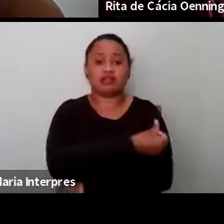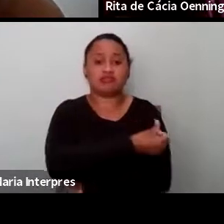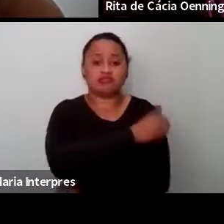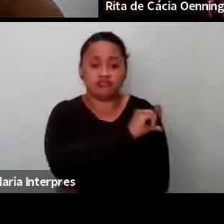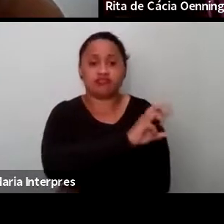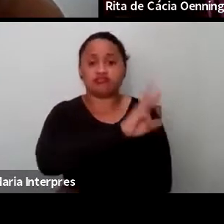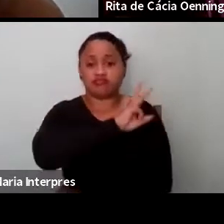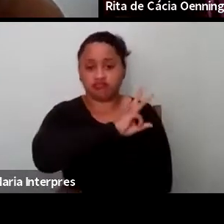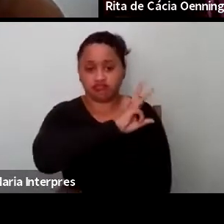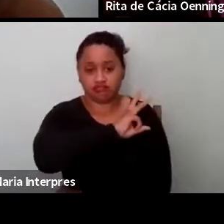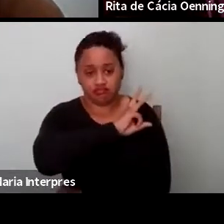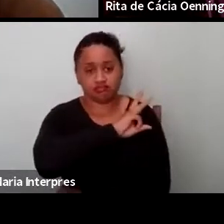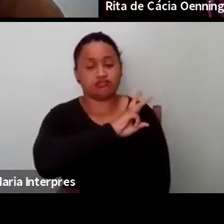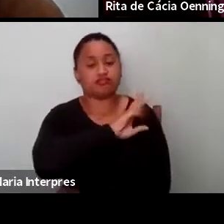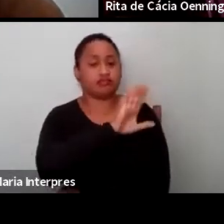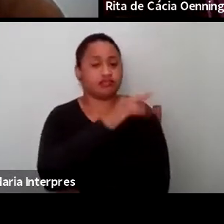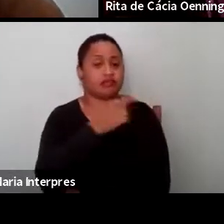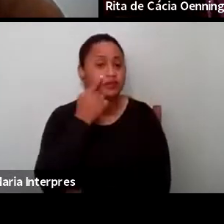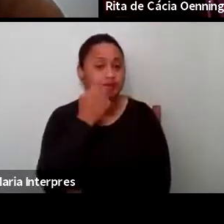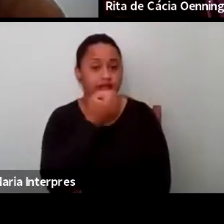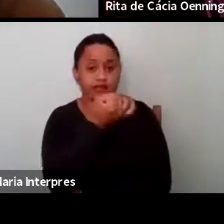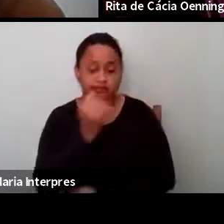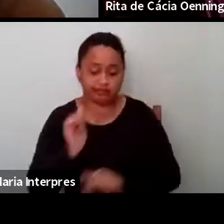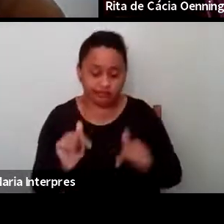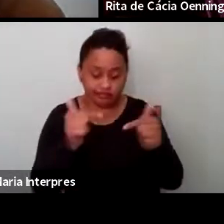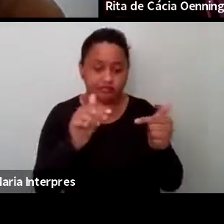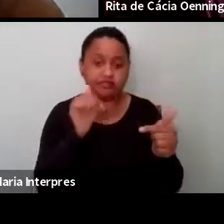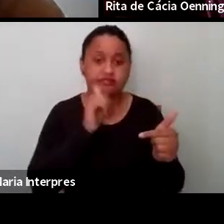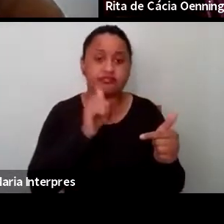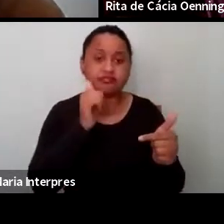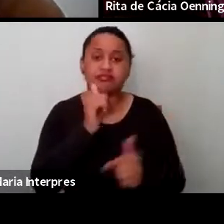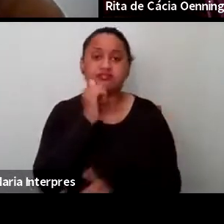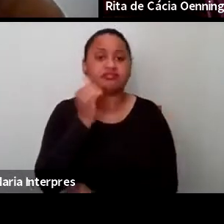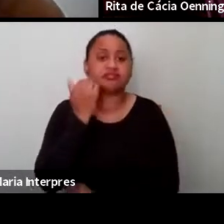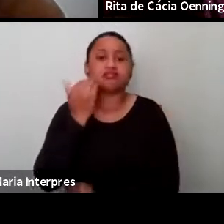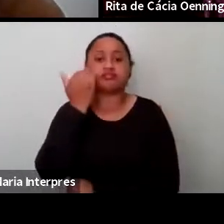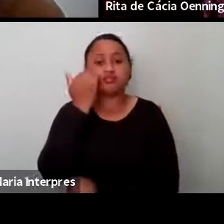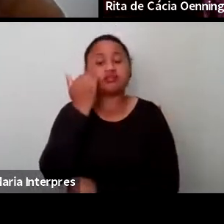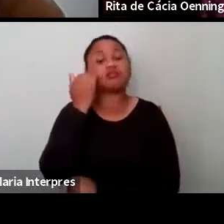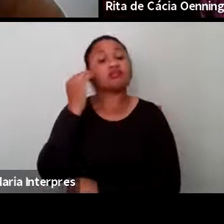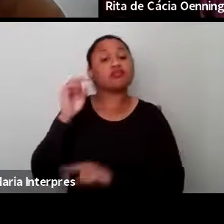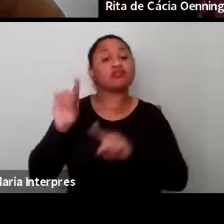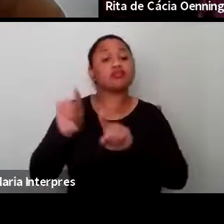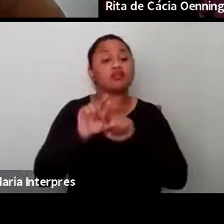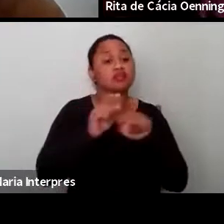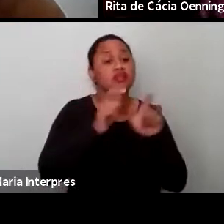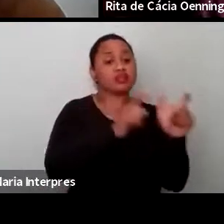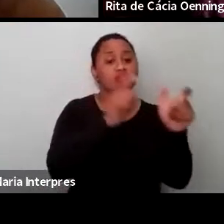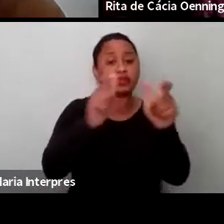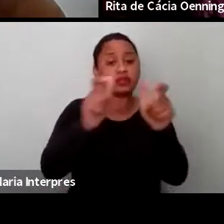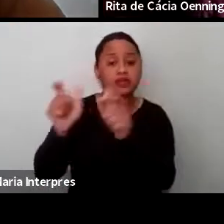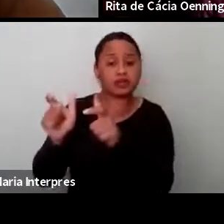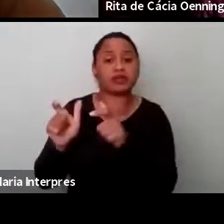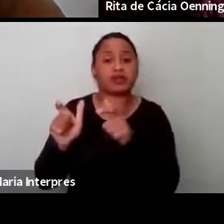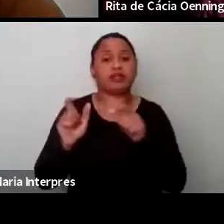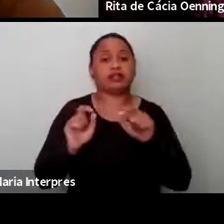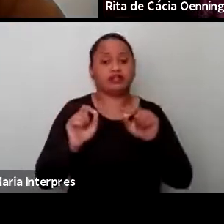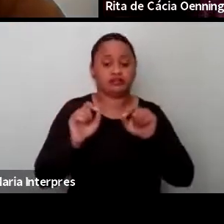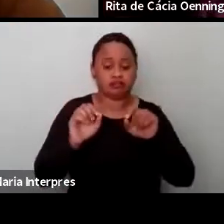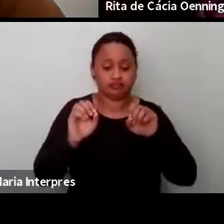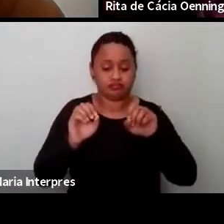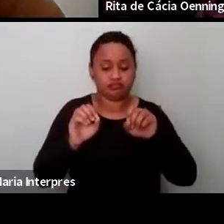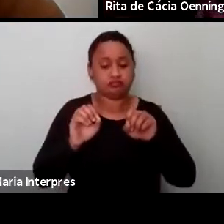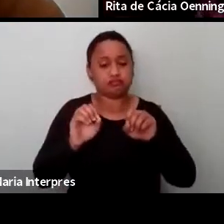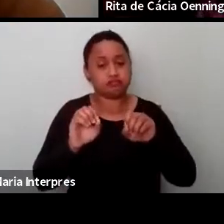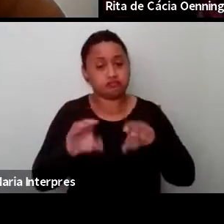algumas iniciativas das próprias meninas, adolescentes e alguns espaços de ensino fundamental